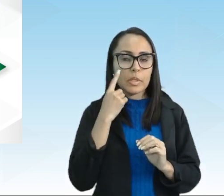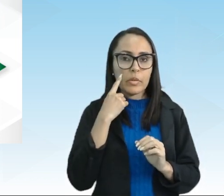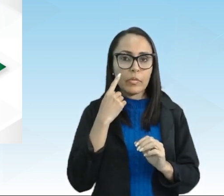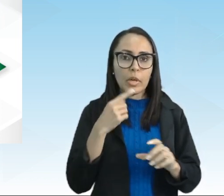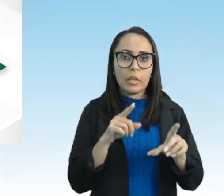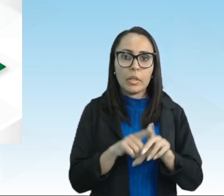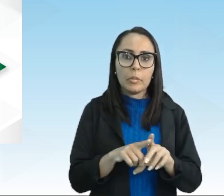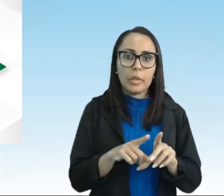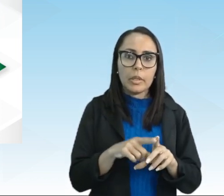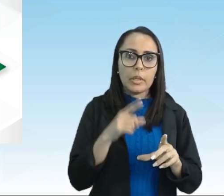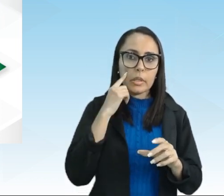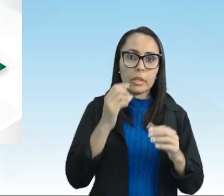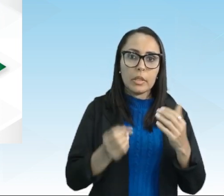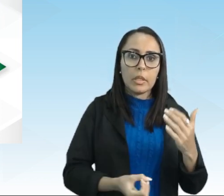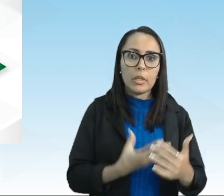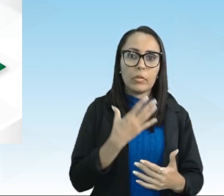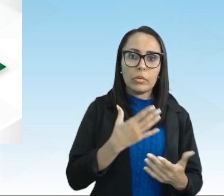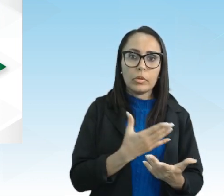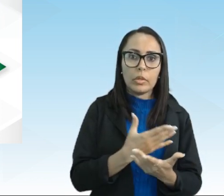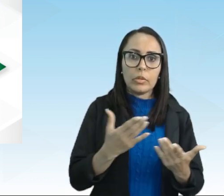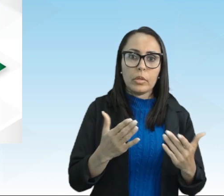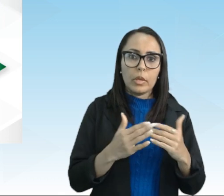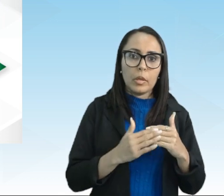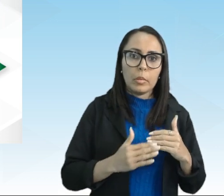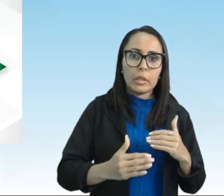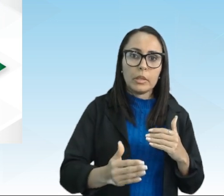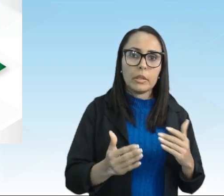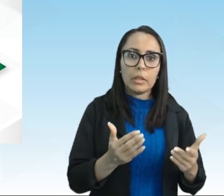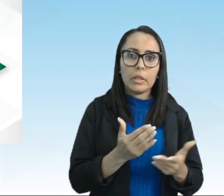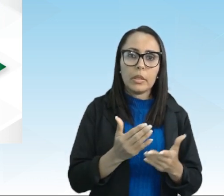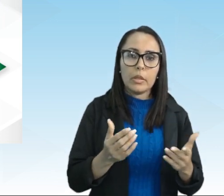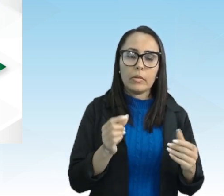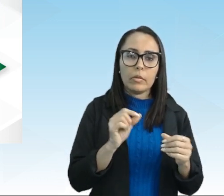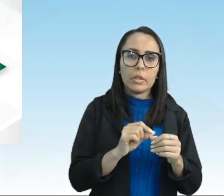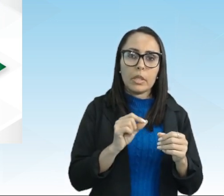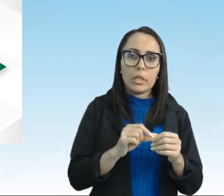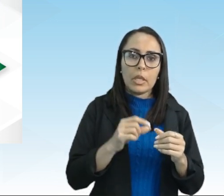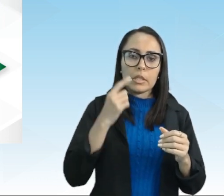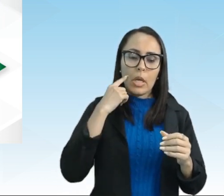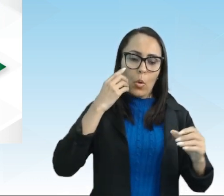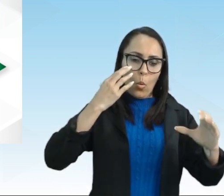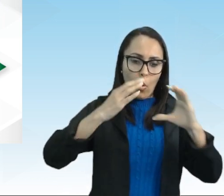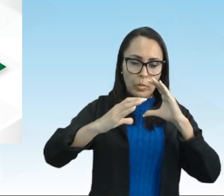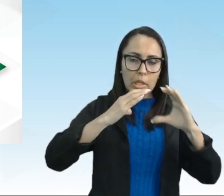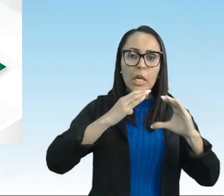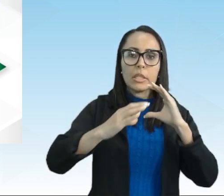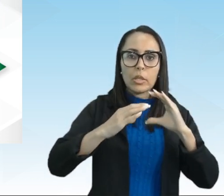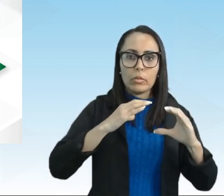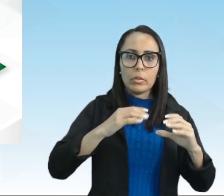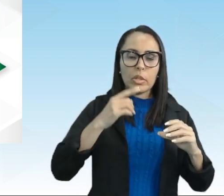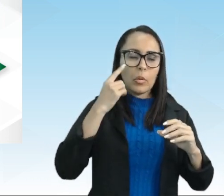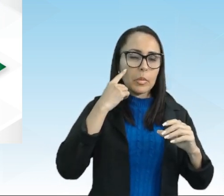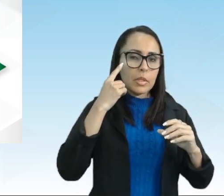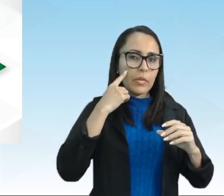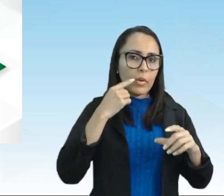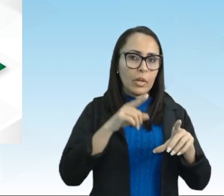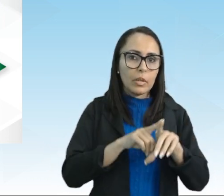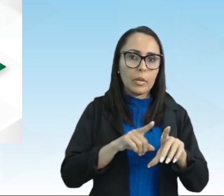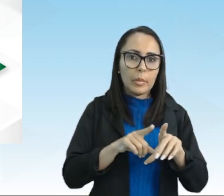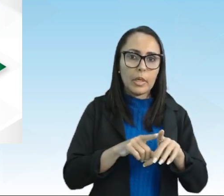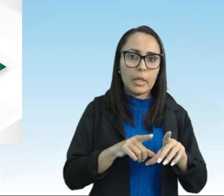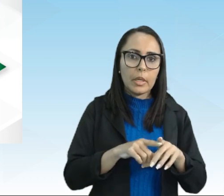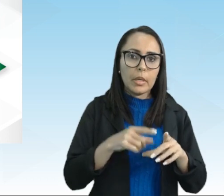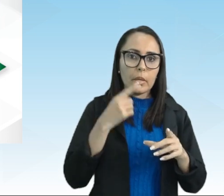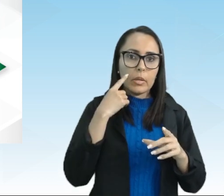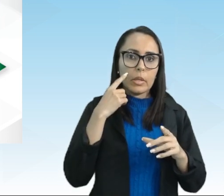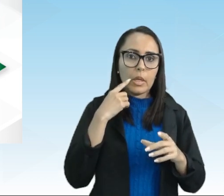criar um outro texto a partir dele fazendo essa comunicação e observar a o que a